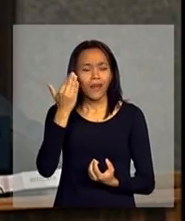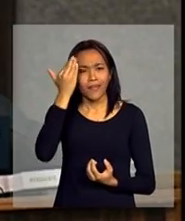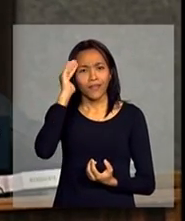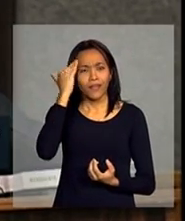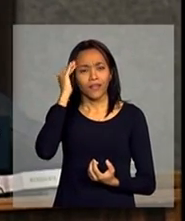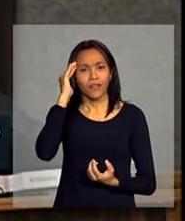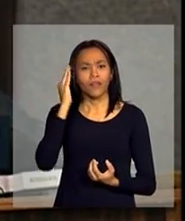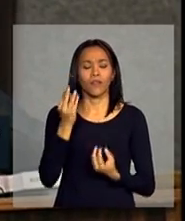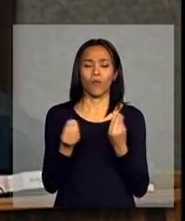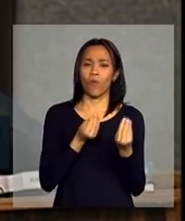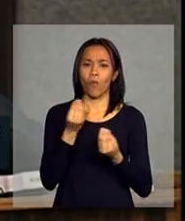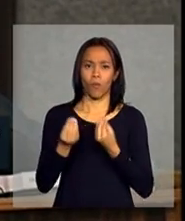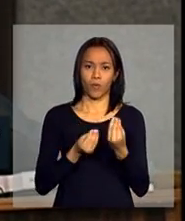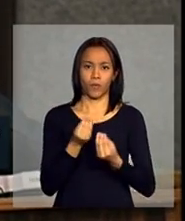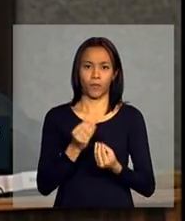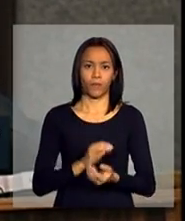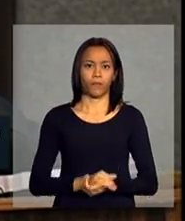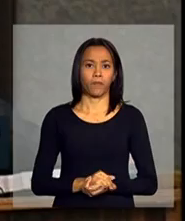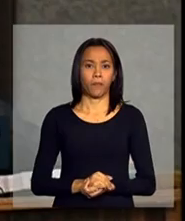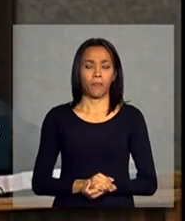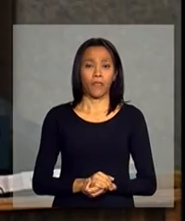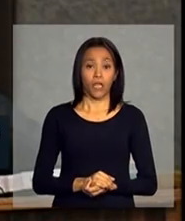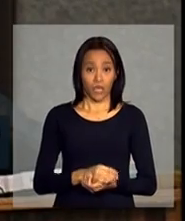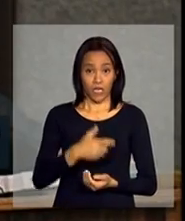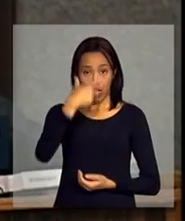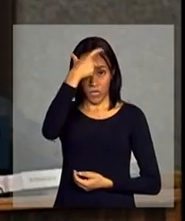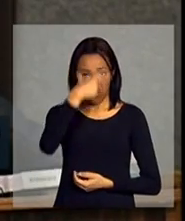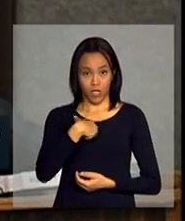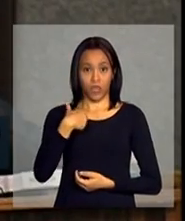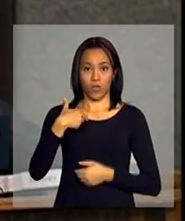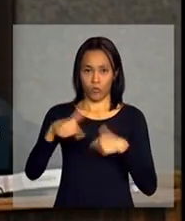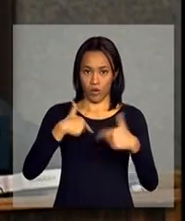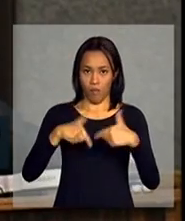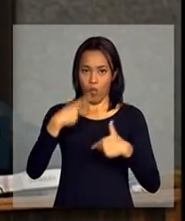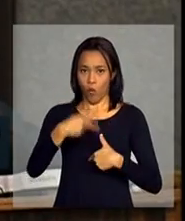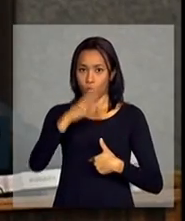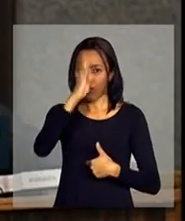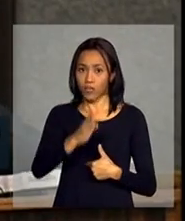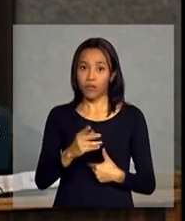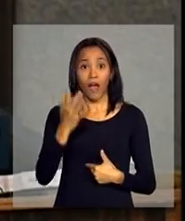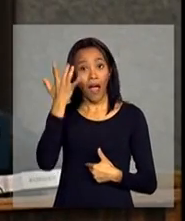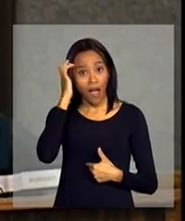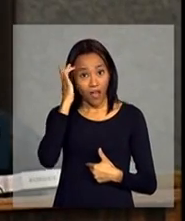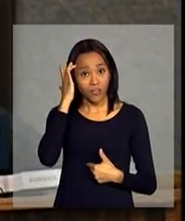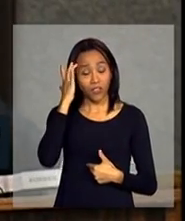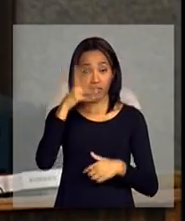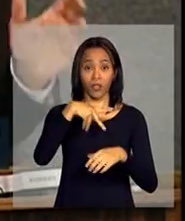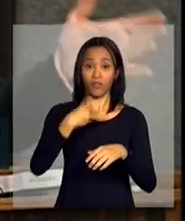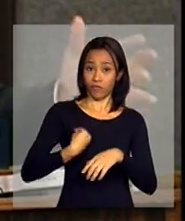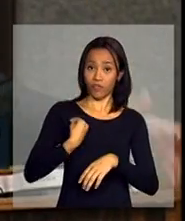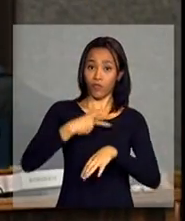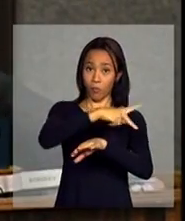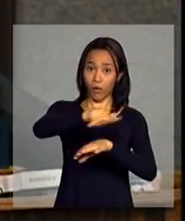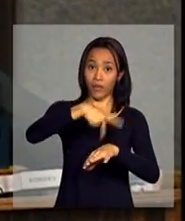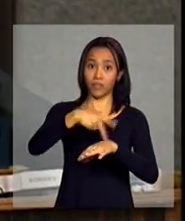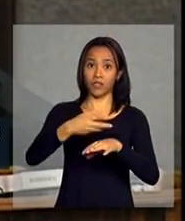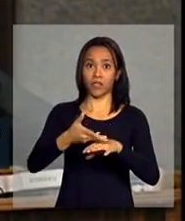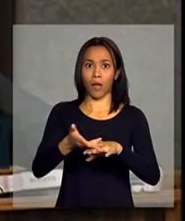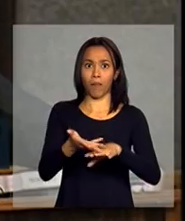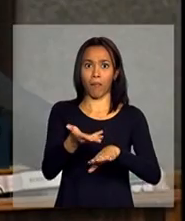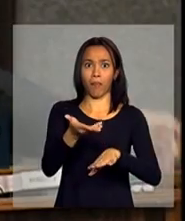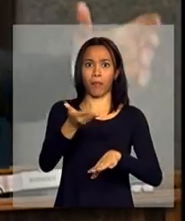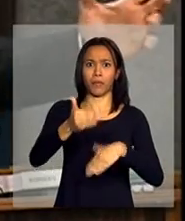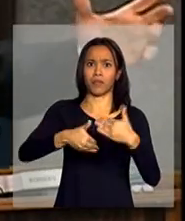Mas é o que acontece, o brasileiro, o trabalhador brasileiro, ele acha que ele está num país que está crescendo mais do que o país das contas